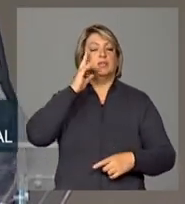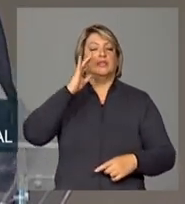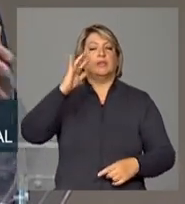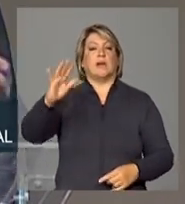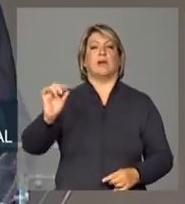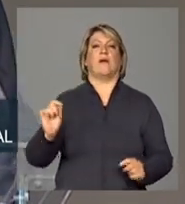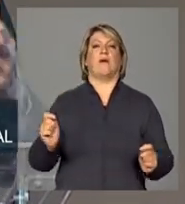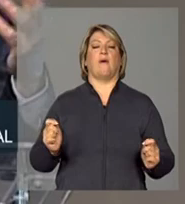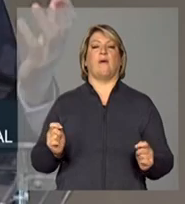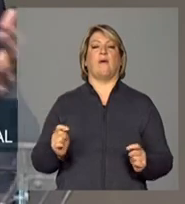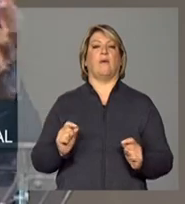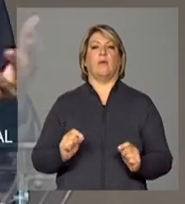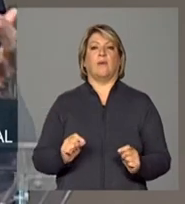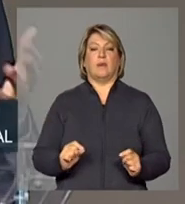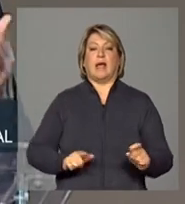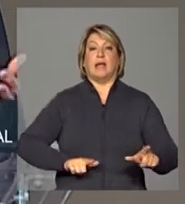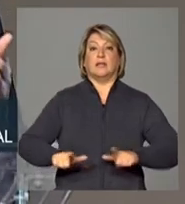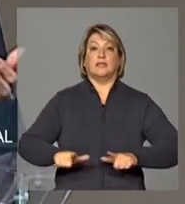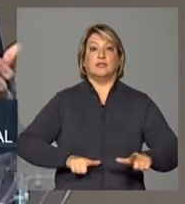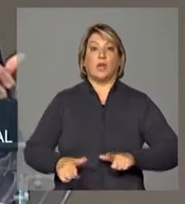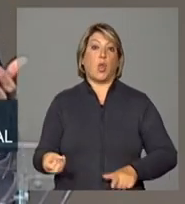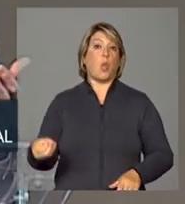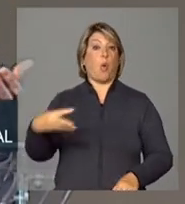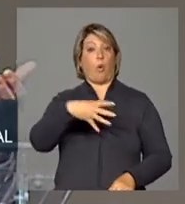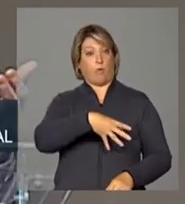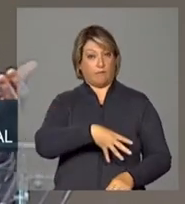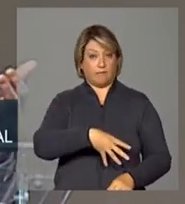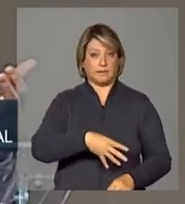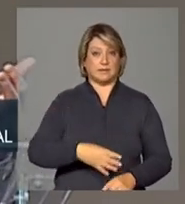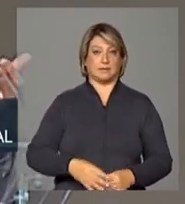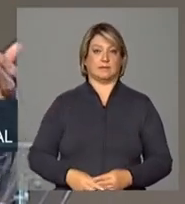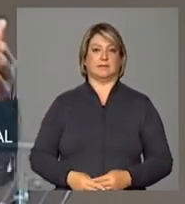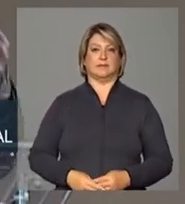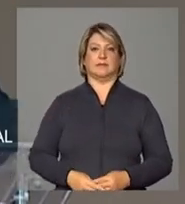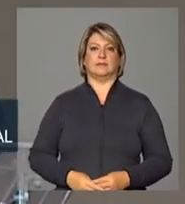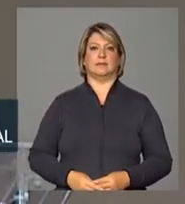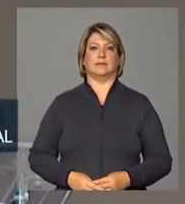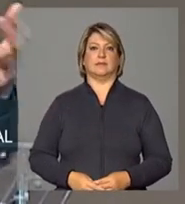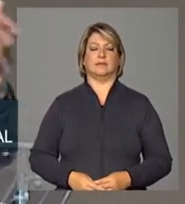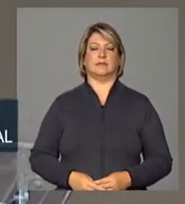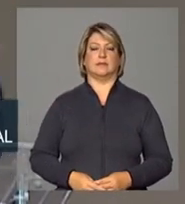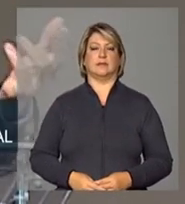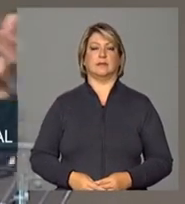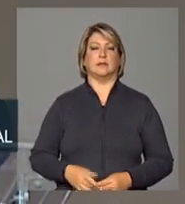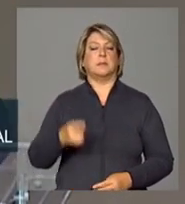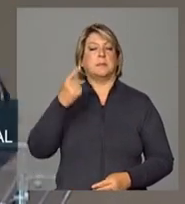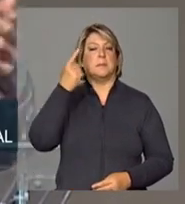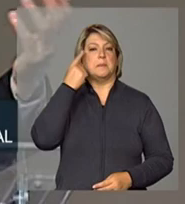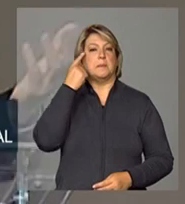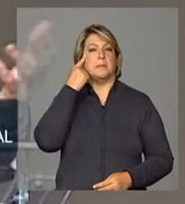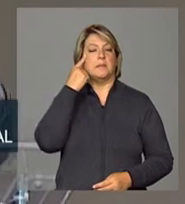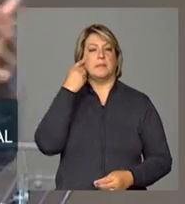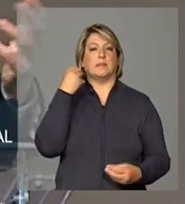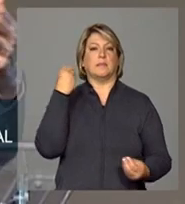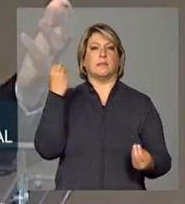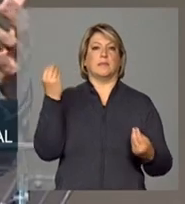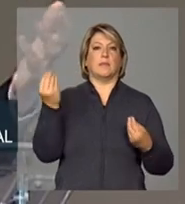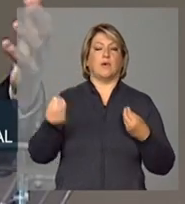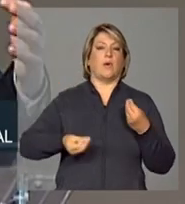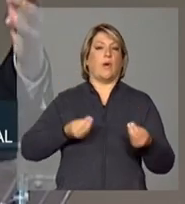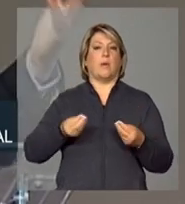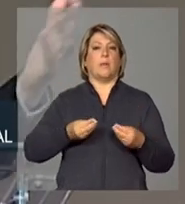atividades novas olhando um amplo